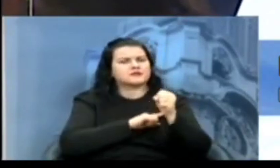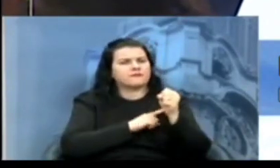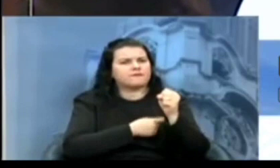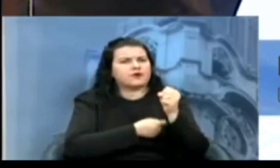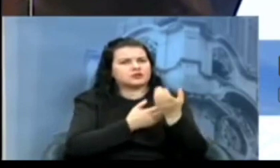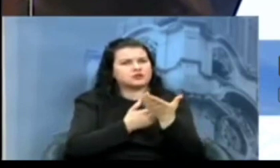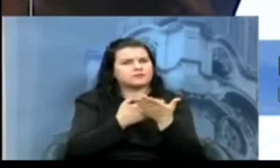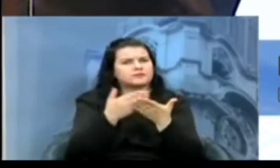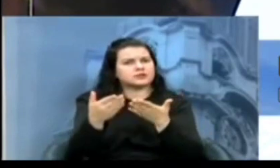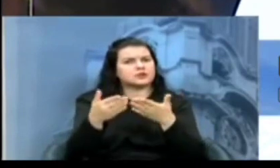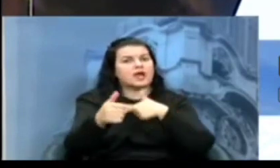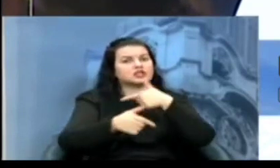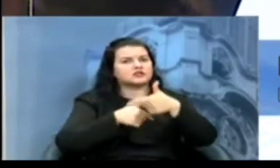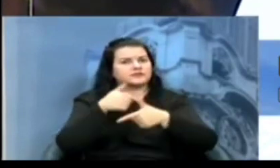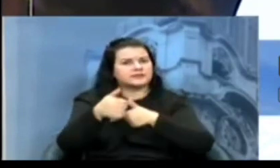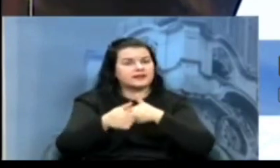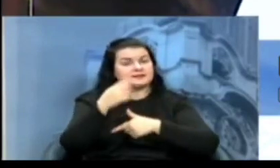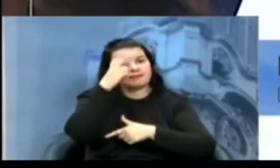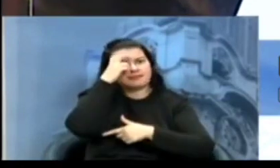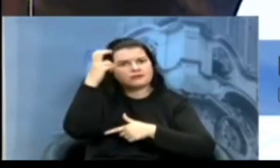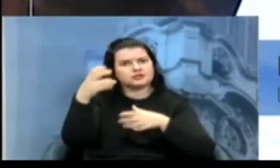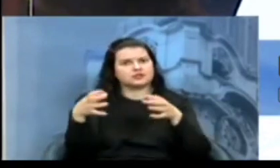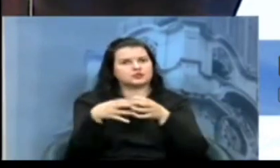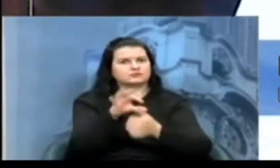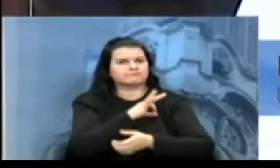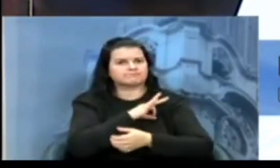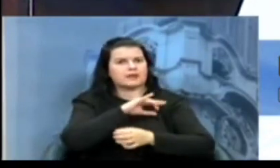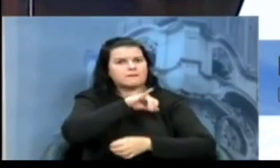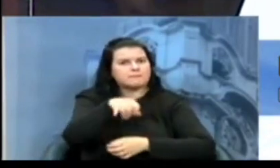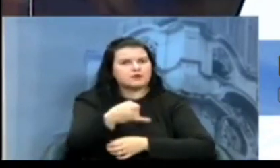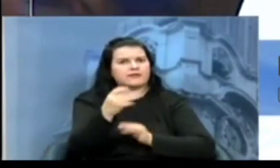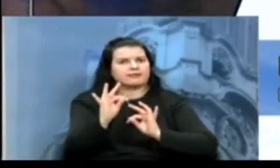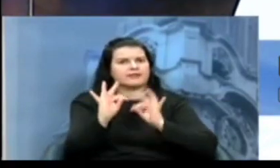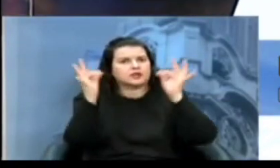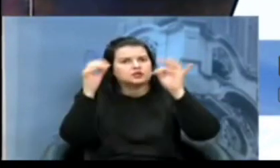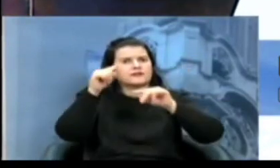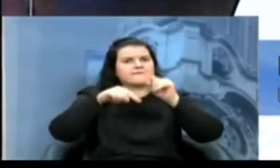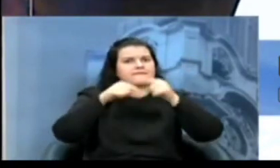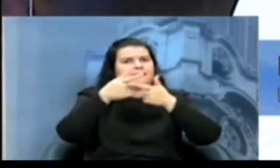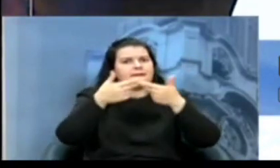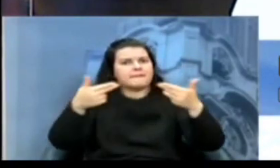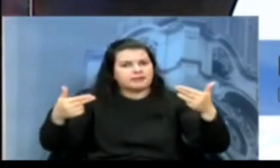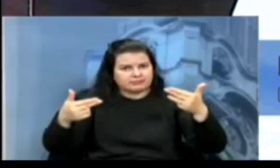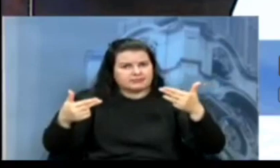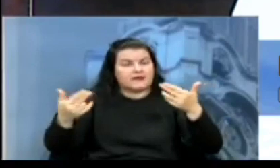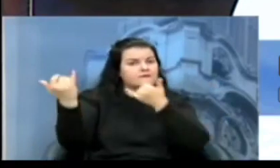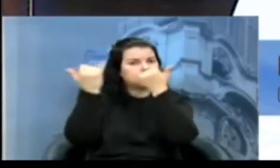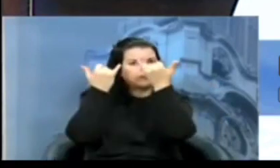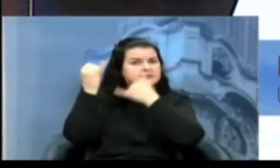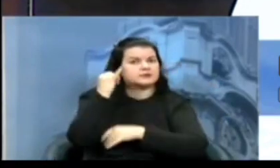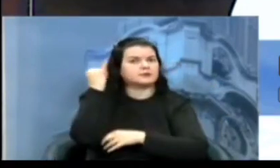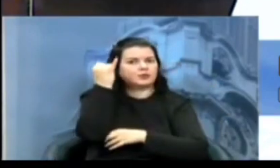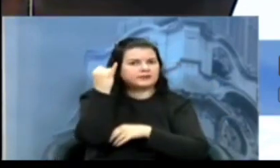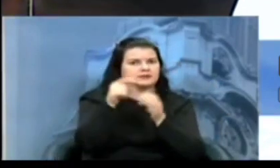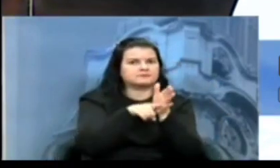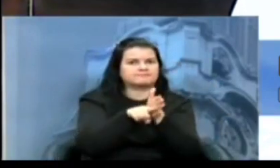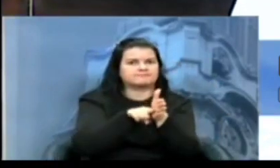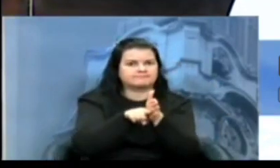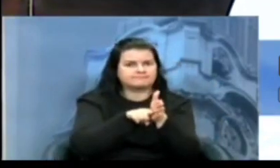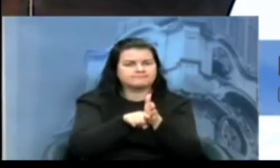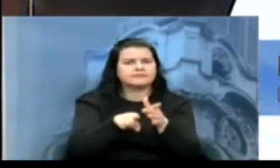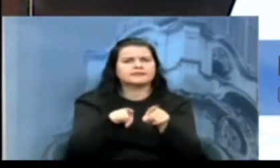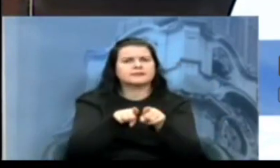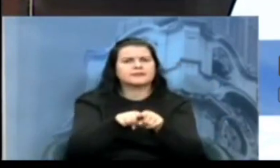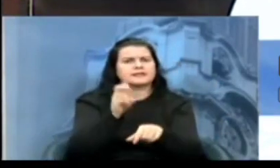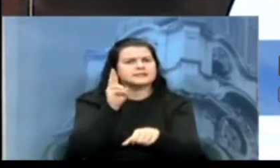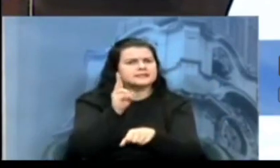policial, com maior utilização de ferramentas tecnológicas para obtenção de informações relevantes às investigações, monitoramento